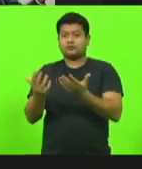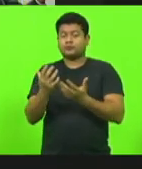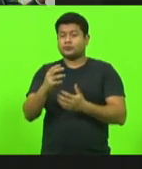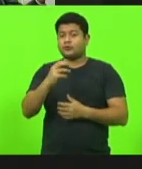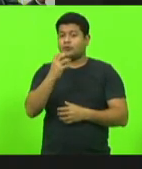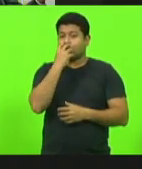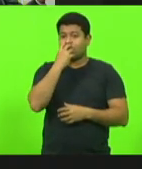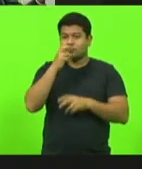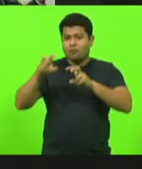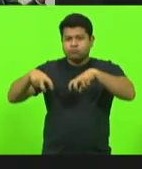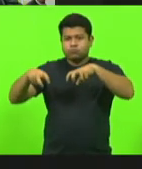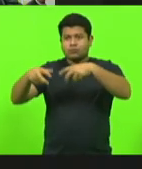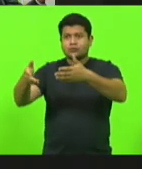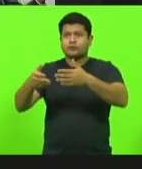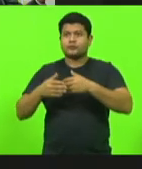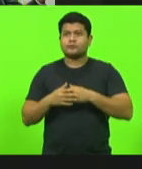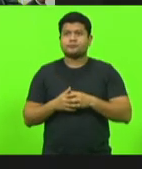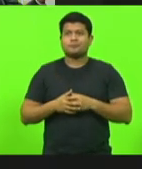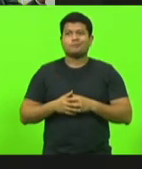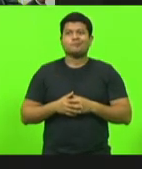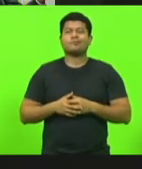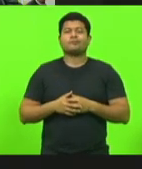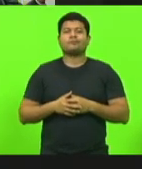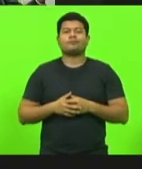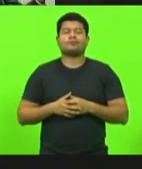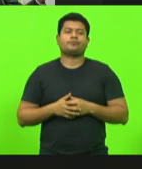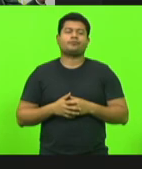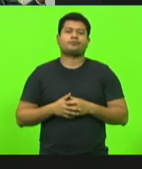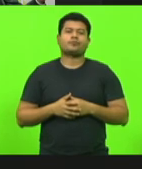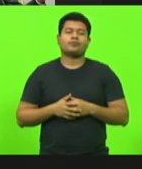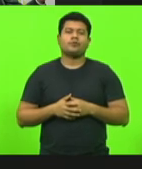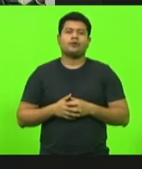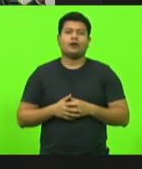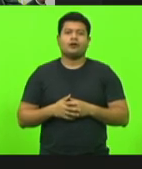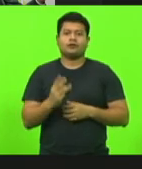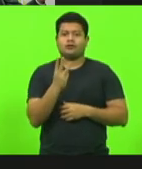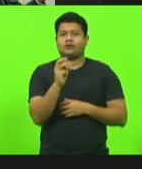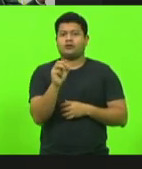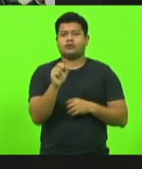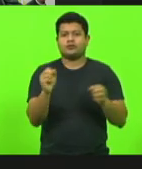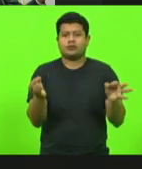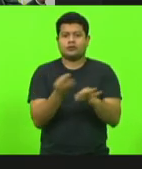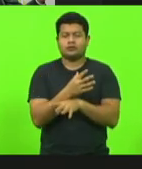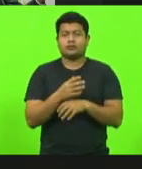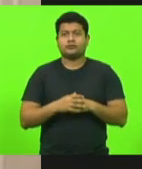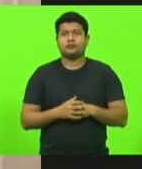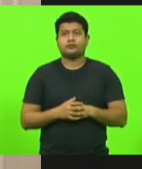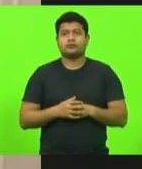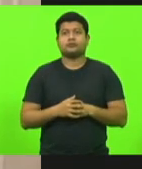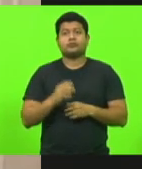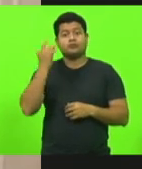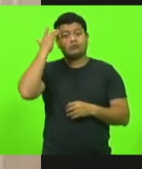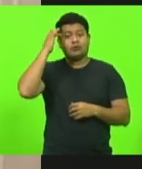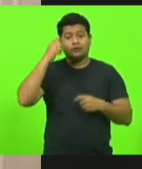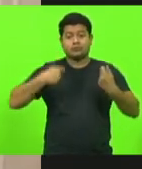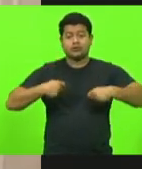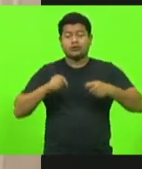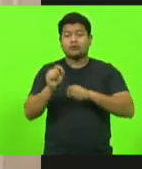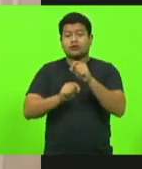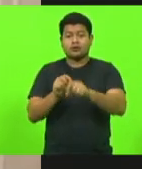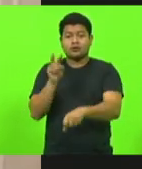Então, que tem que ser feito... 30 segundos, deputado, para concluir. Muito obrigado, presidente. O que tem que ser feito, fiscalização,